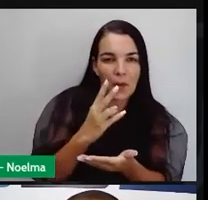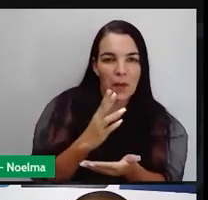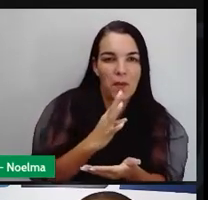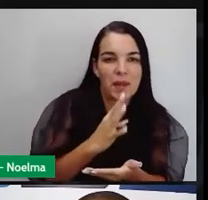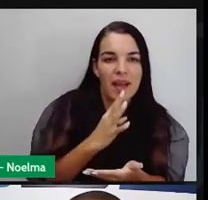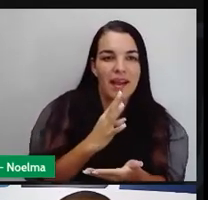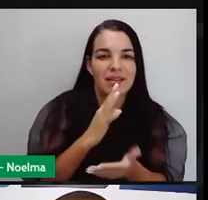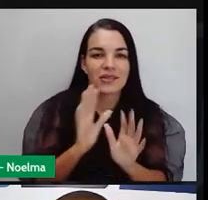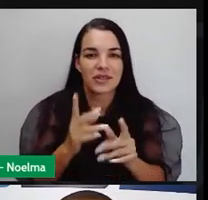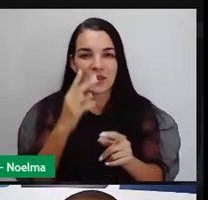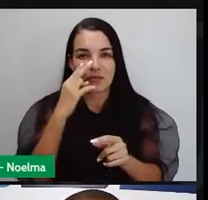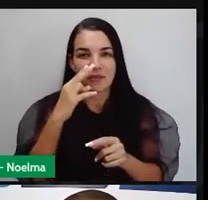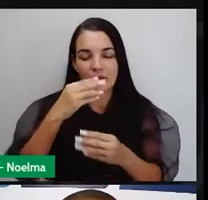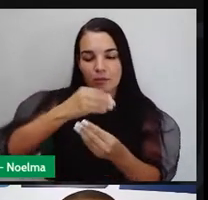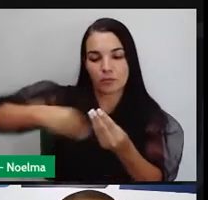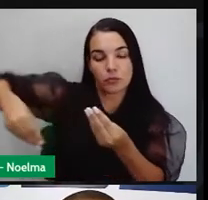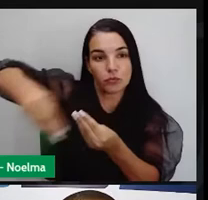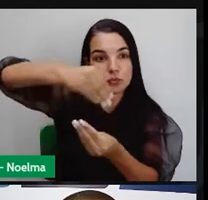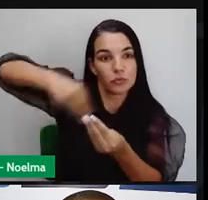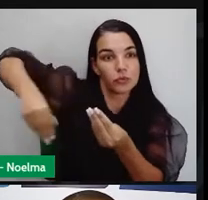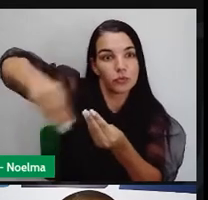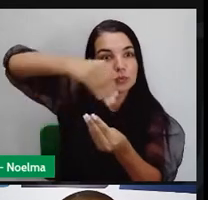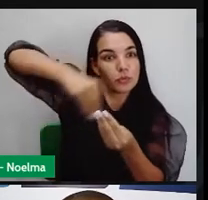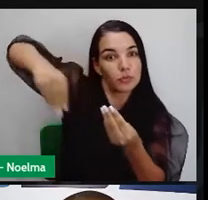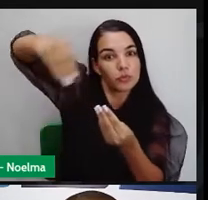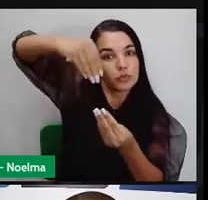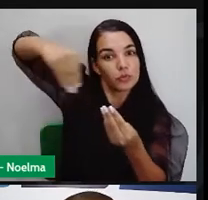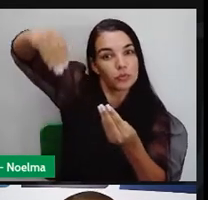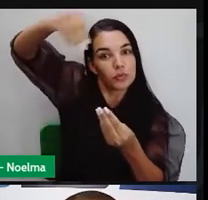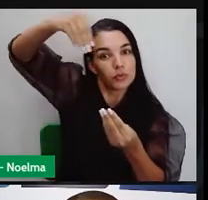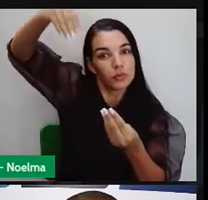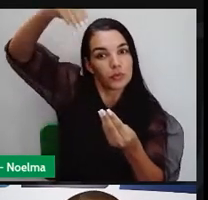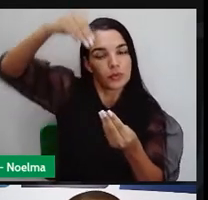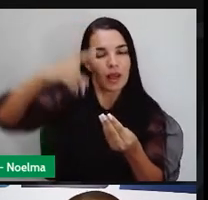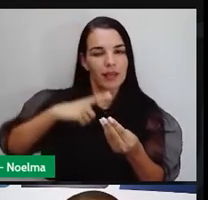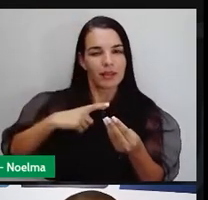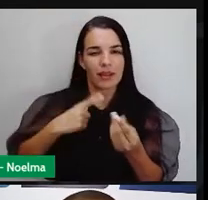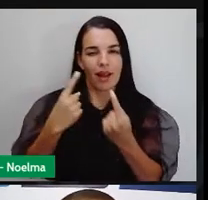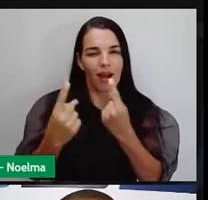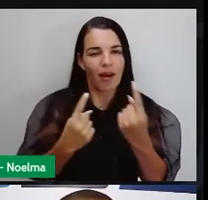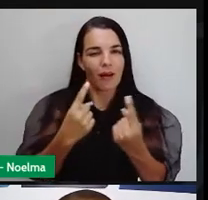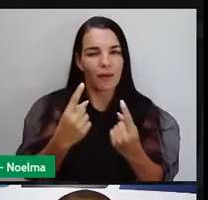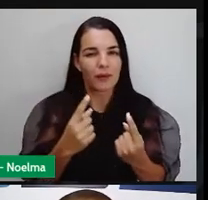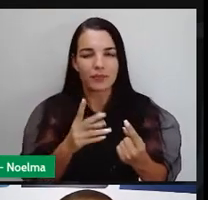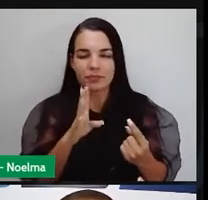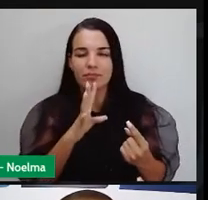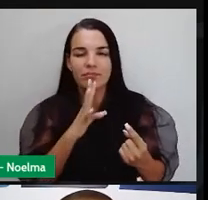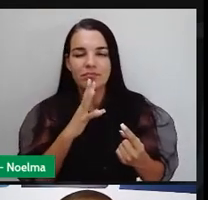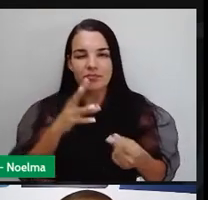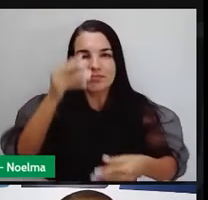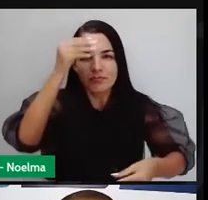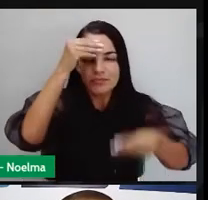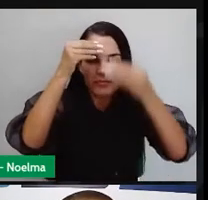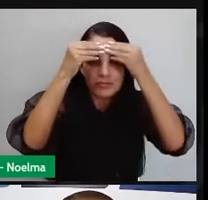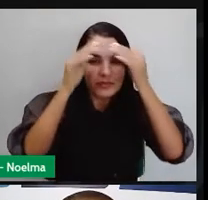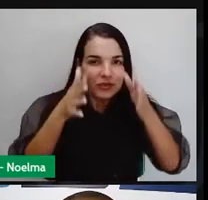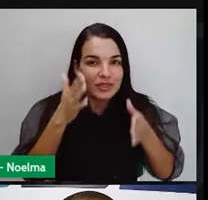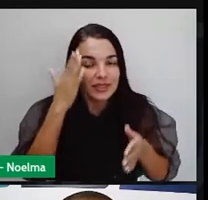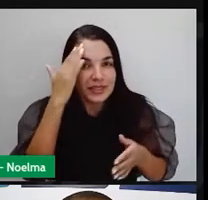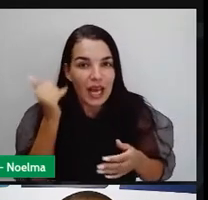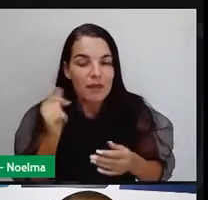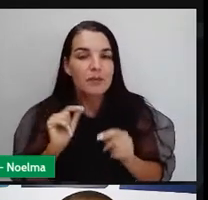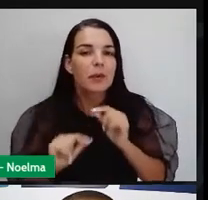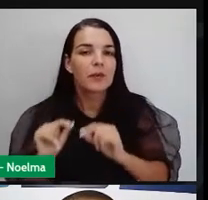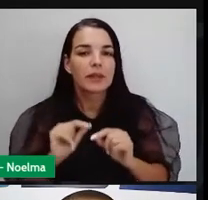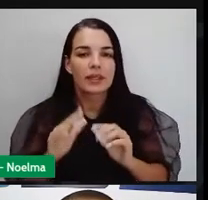alguma vontade de conhecer o Egito Antigo, e algum conhecimento, né? Alguma coisa que a já saiba. O a gente